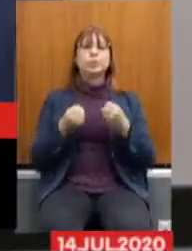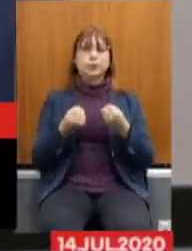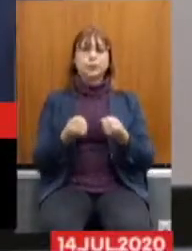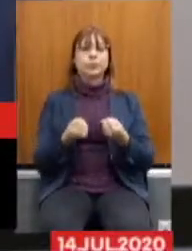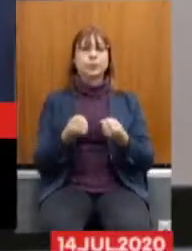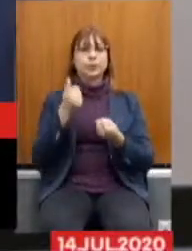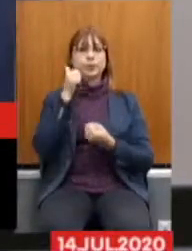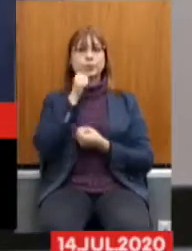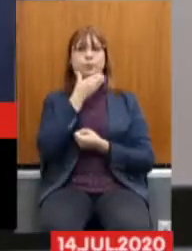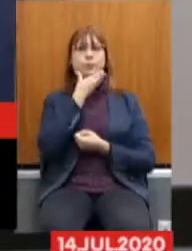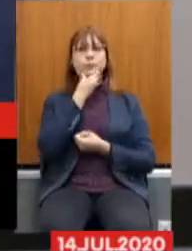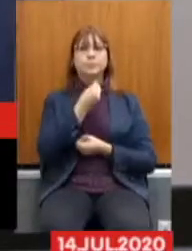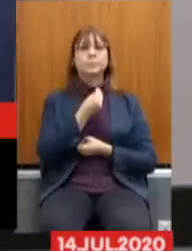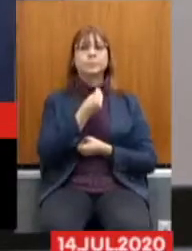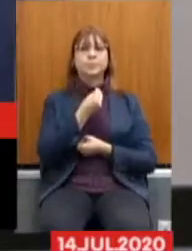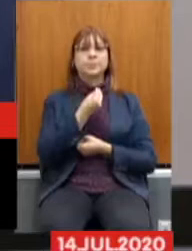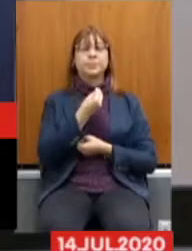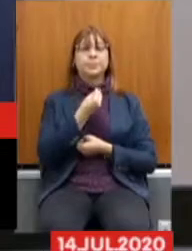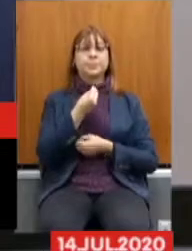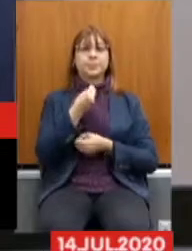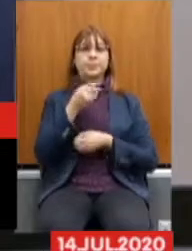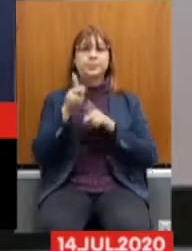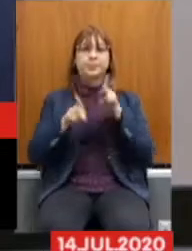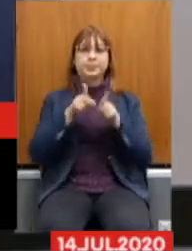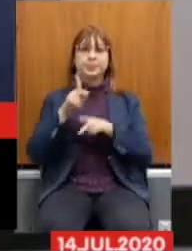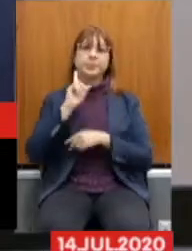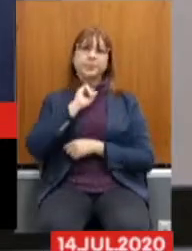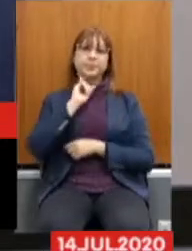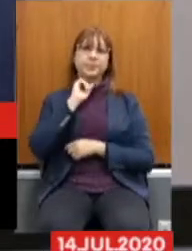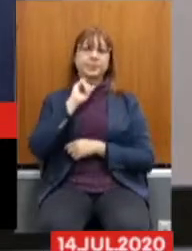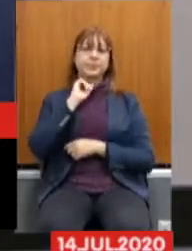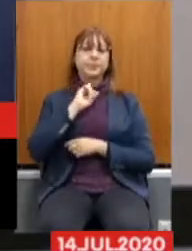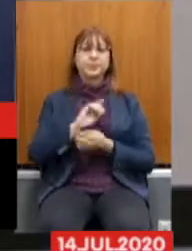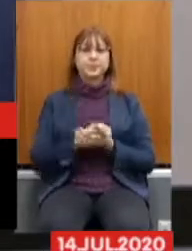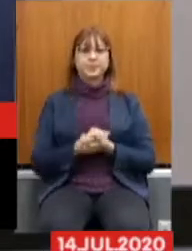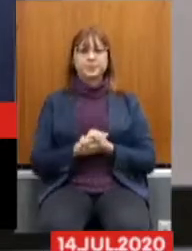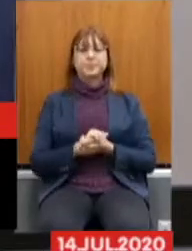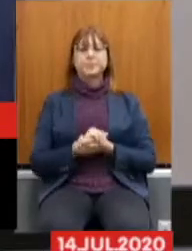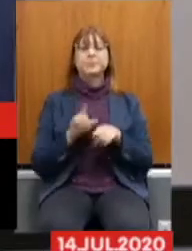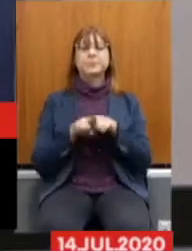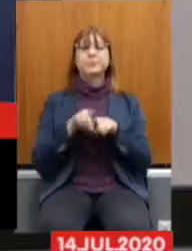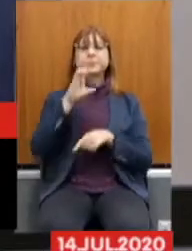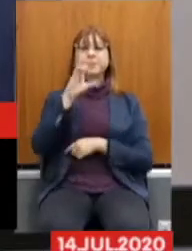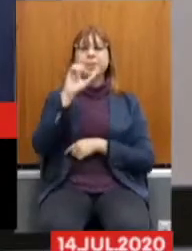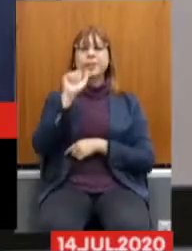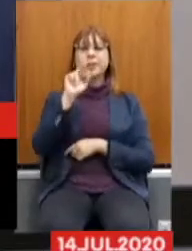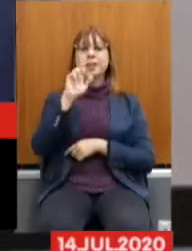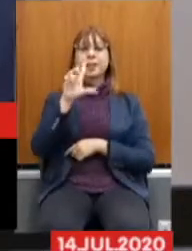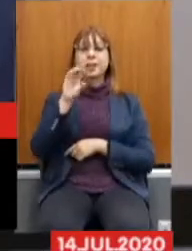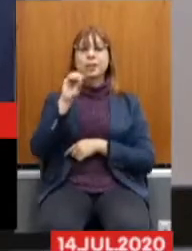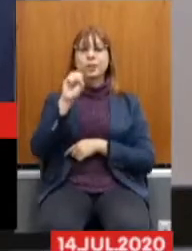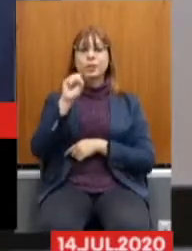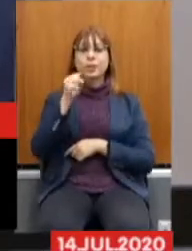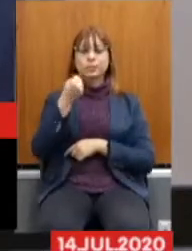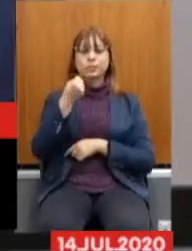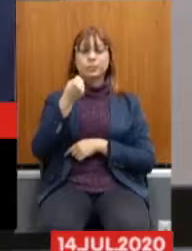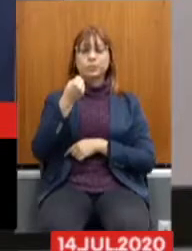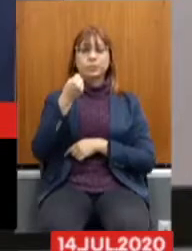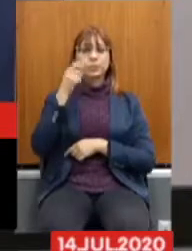Defensoras Públicas de Minas Gerais, Carlos Augusto de Passos, diretor